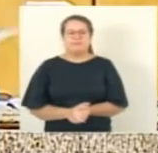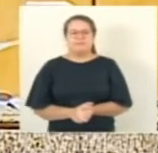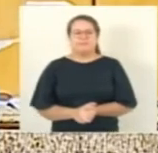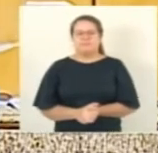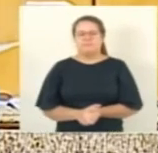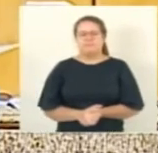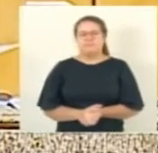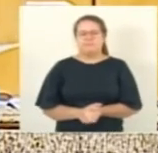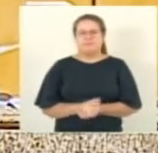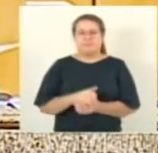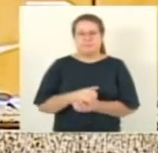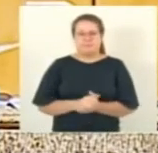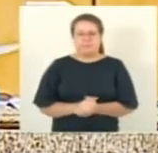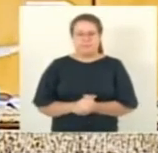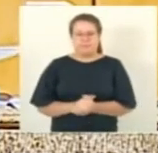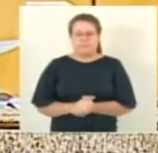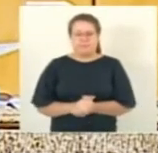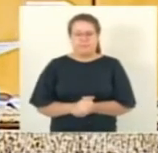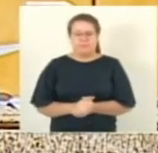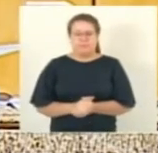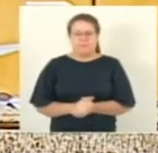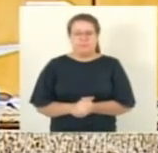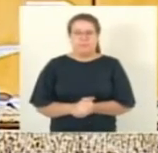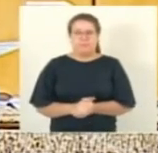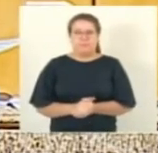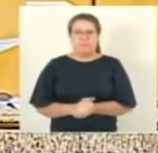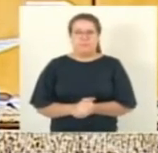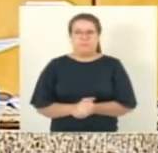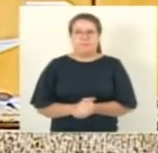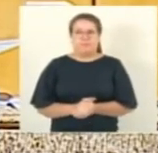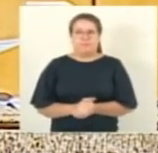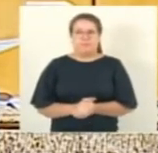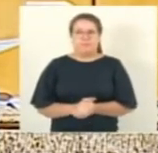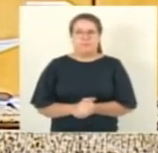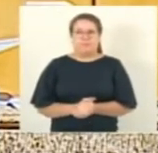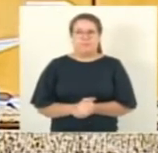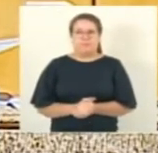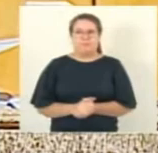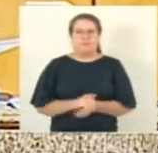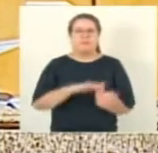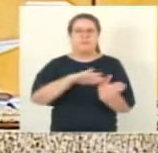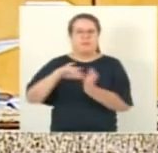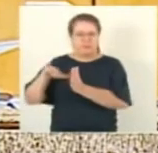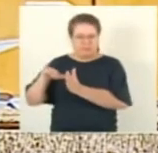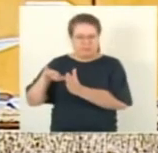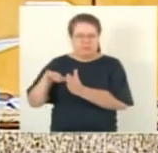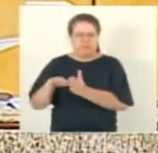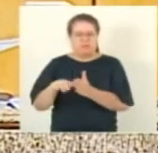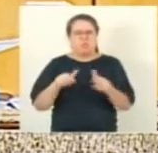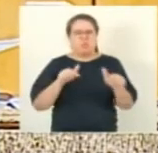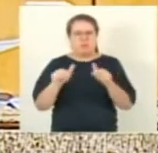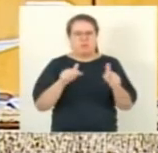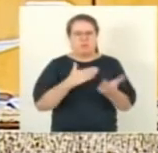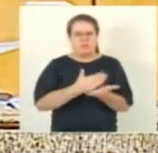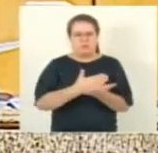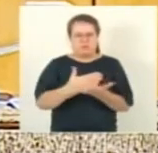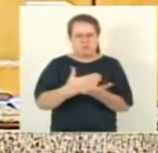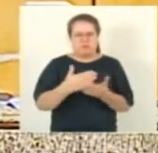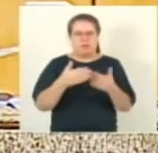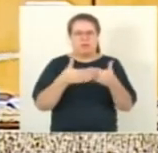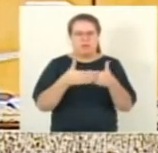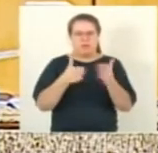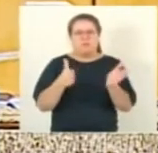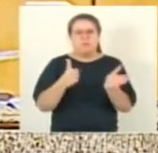Do item... Não. Segunda fase do expediente sujeito à deliberação.